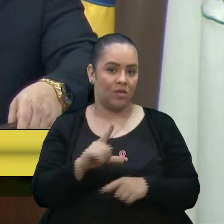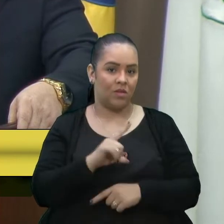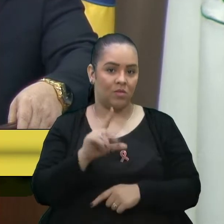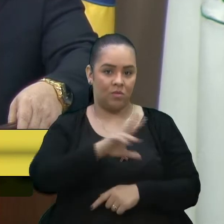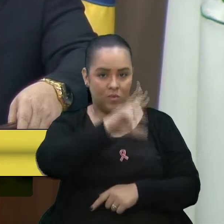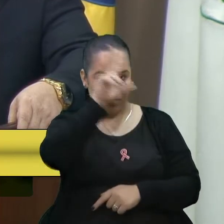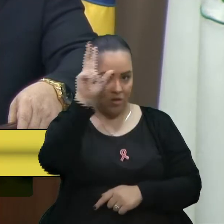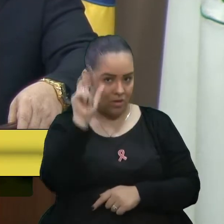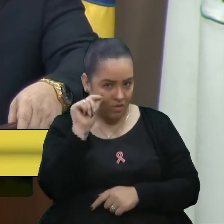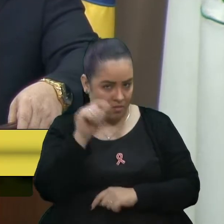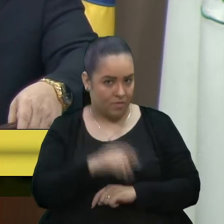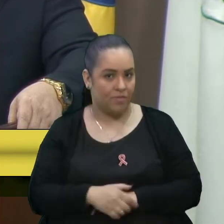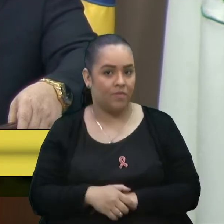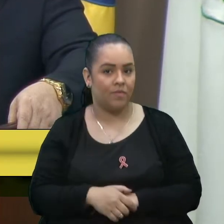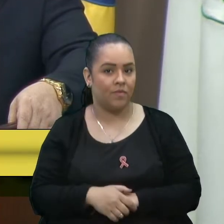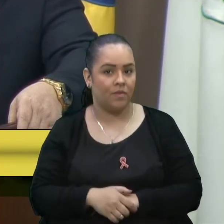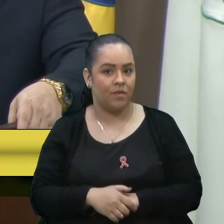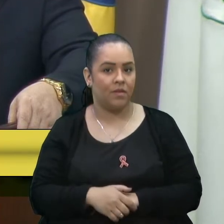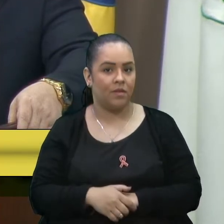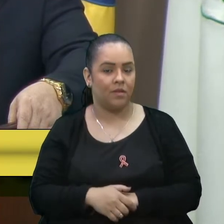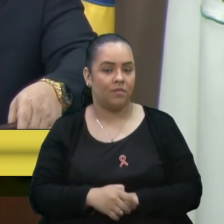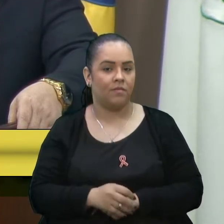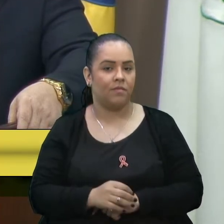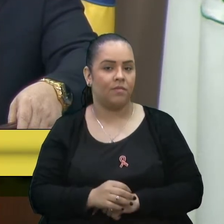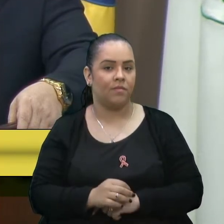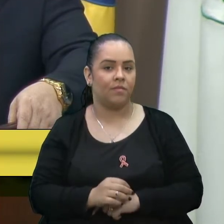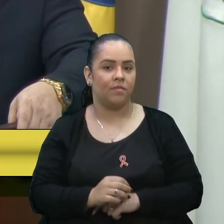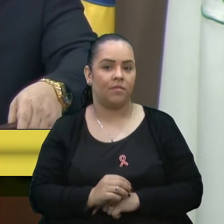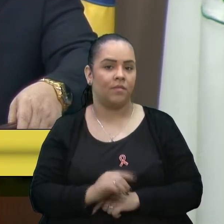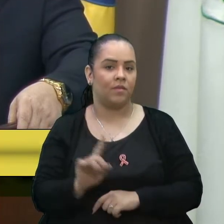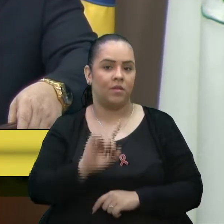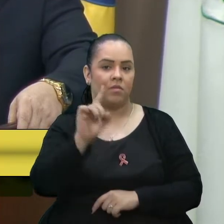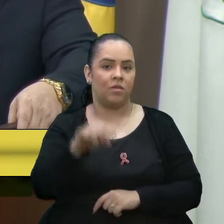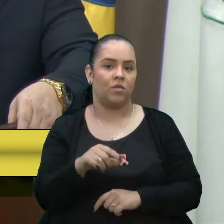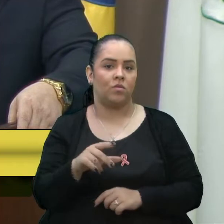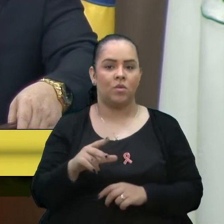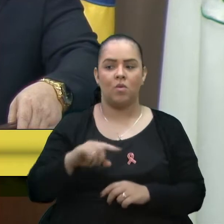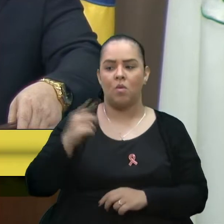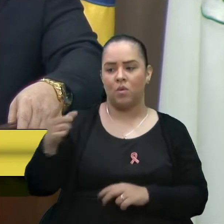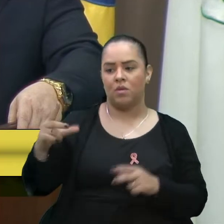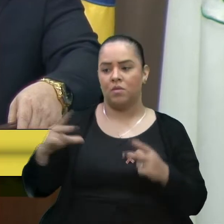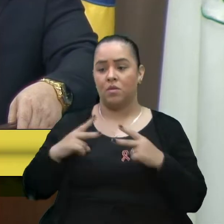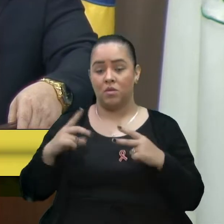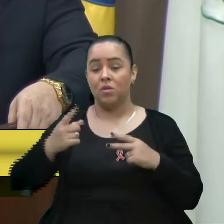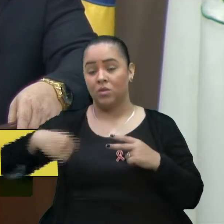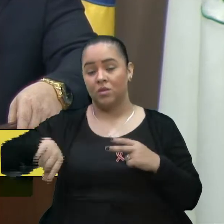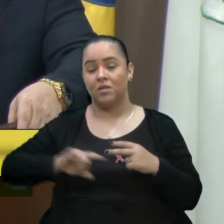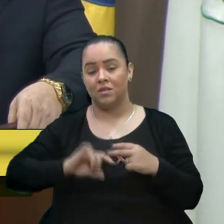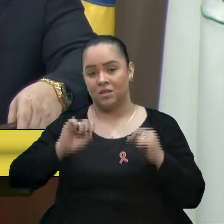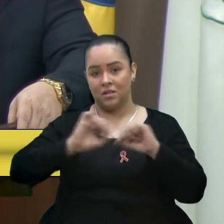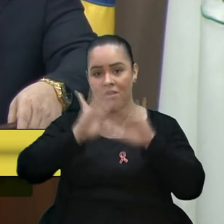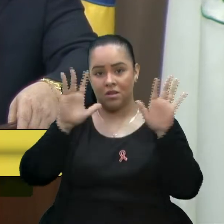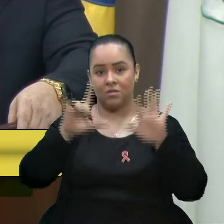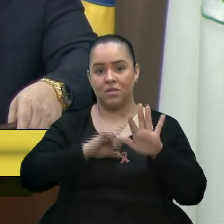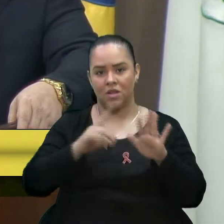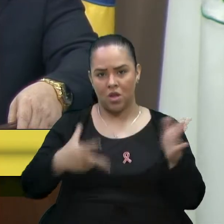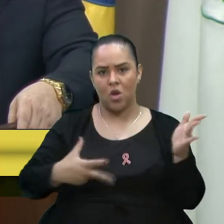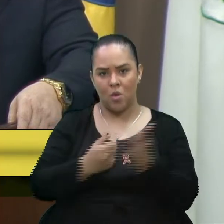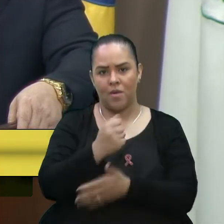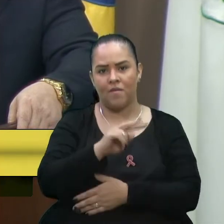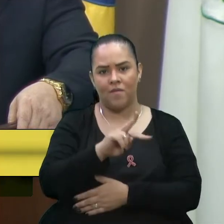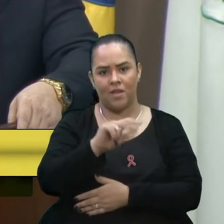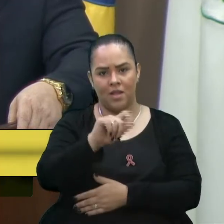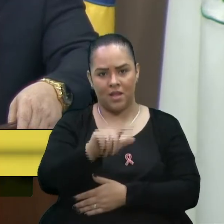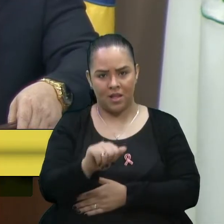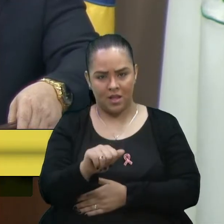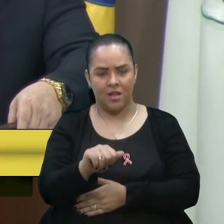município. ela não vai ficar a cargo, vamos for, de uma terceirizada. Claro que hoje a gente tem a compra de vagas nas escolas infantis, nós